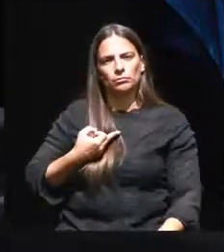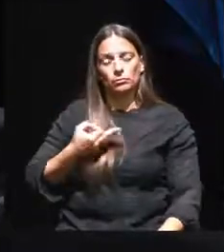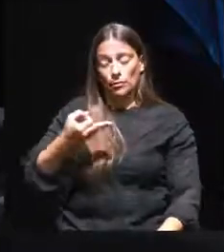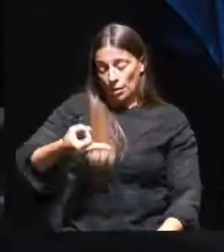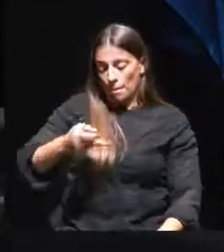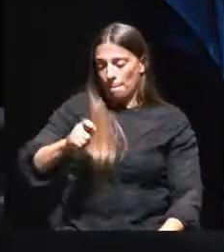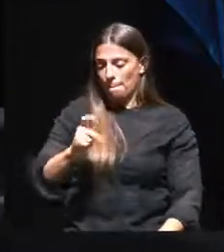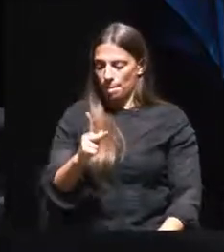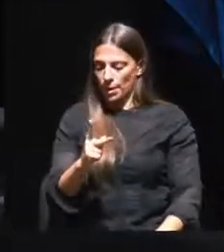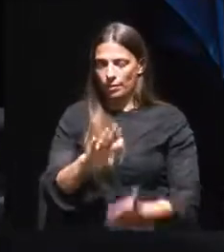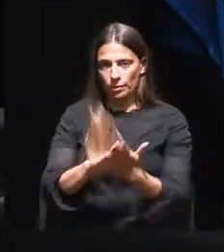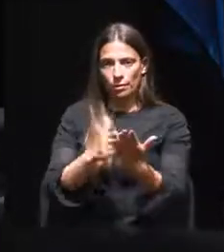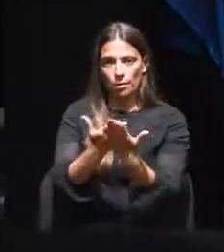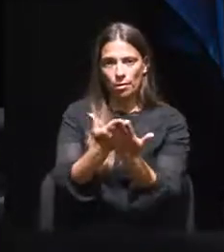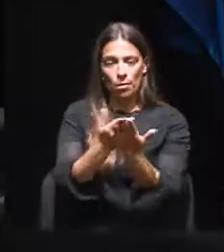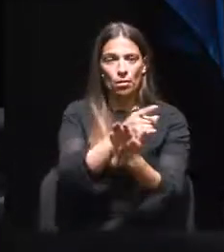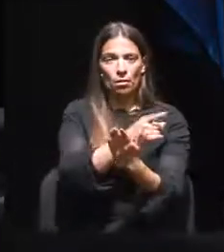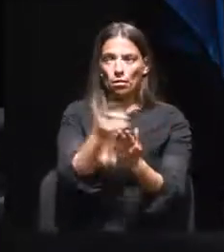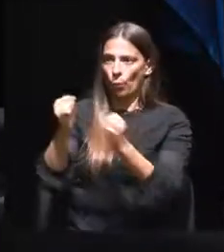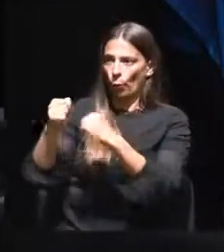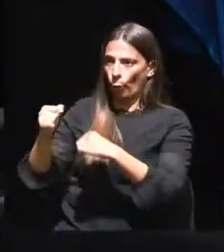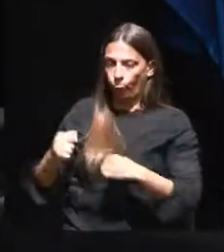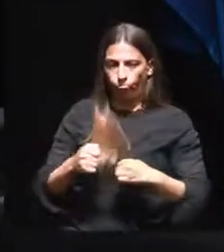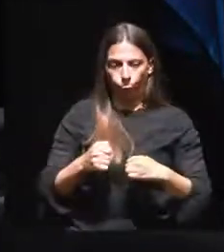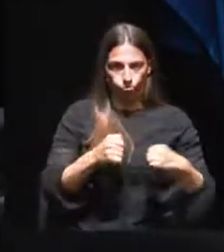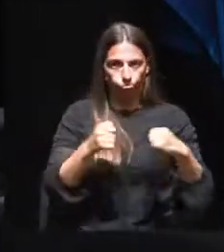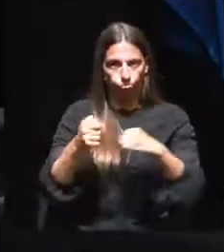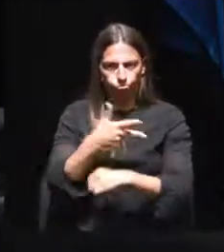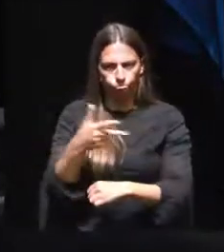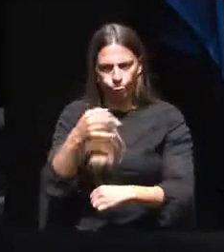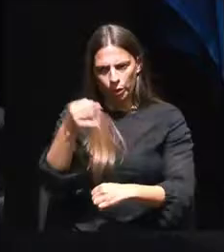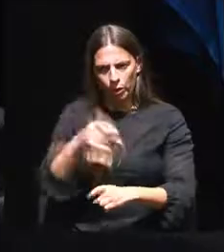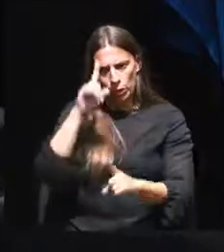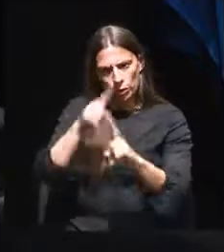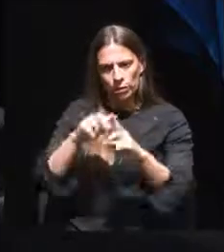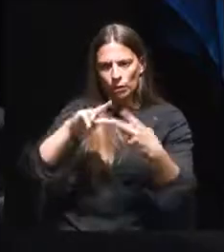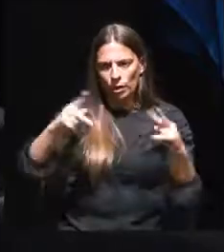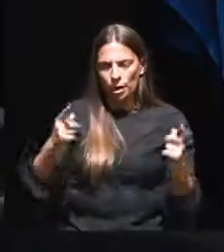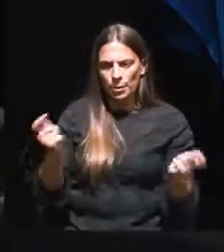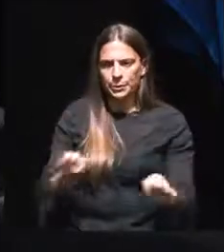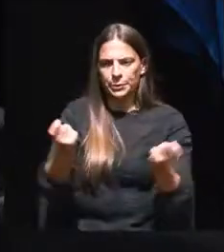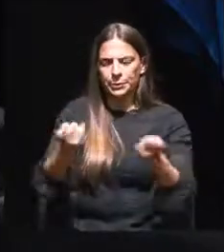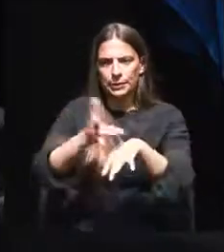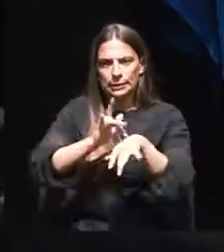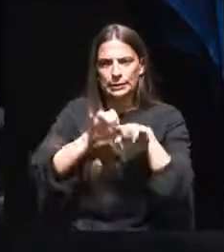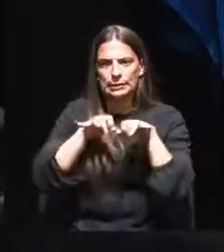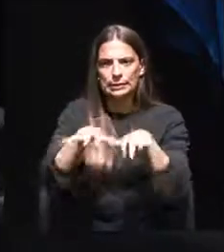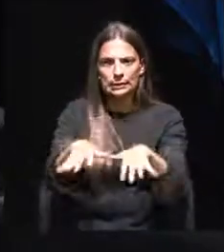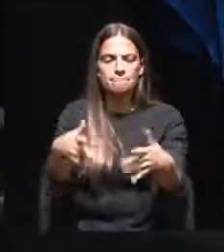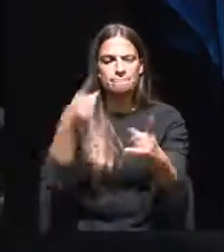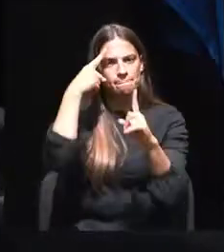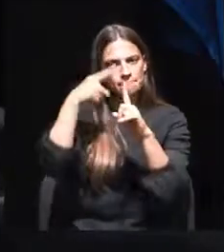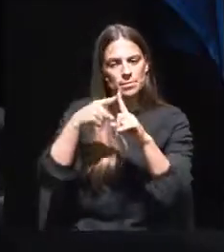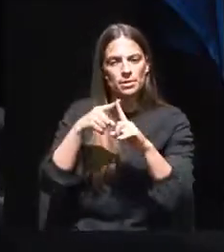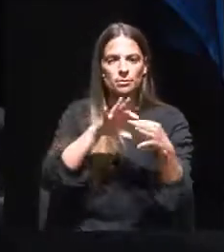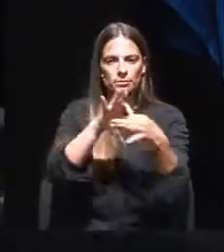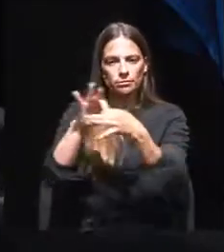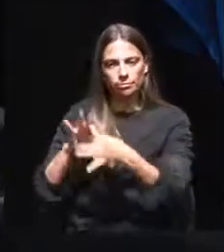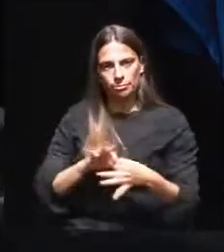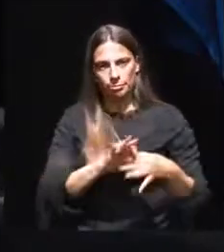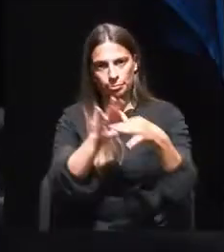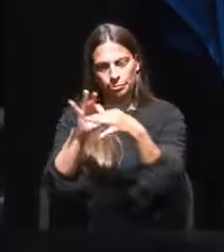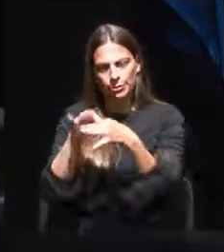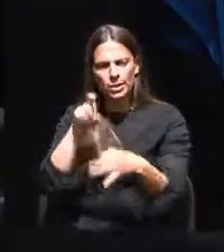uma recomendação, aprovada por unanimidade, que propunha que a Câmara promovesse uma campanha de sensibilização para a coexistência